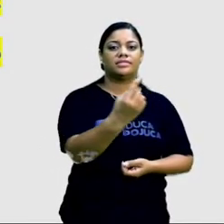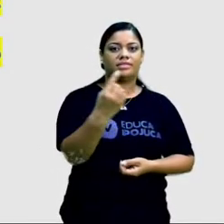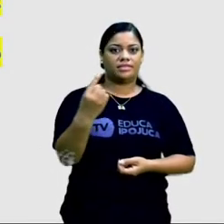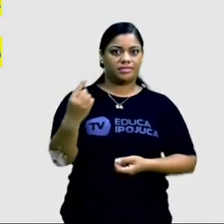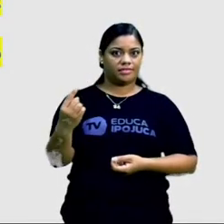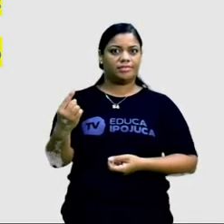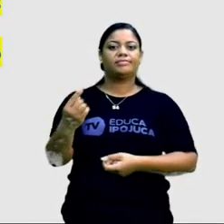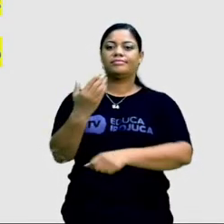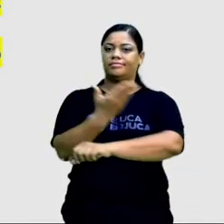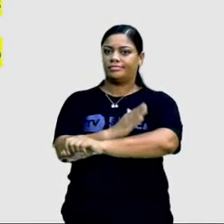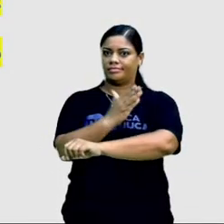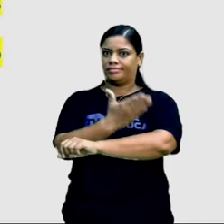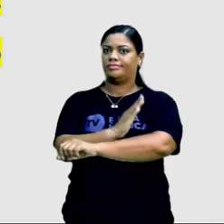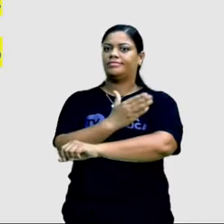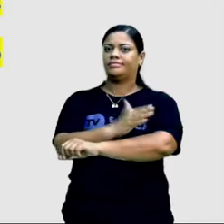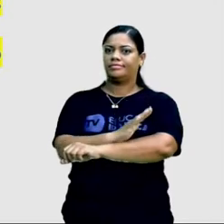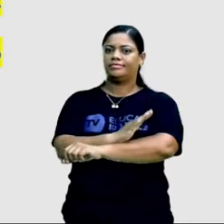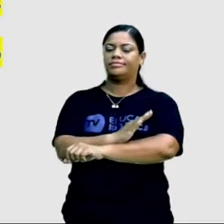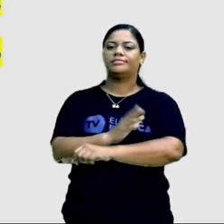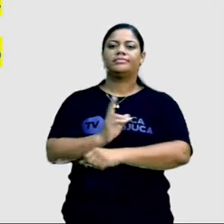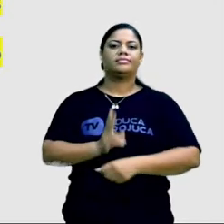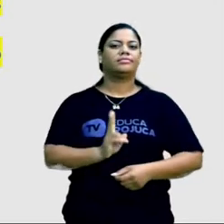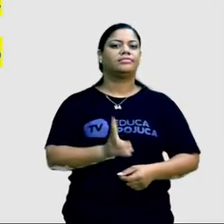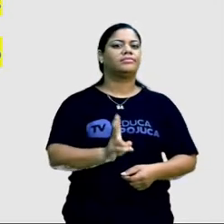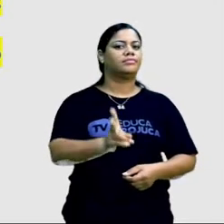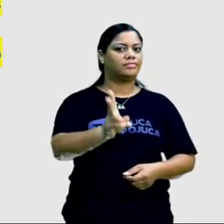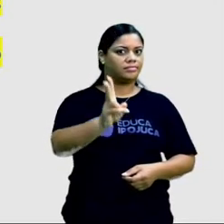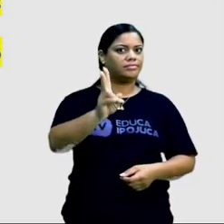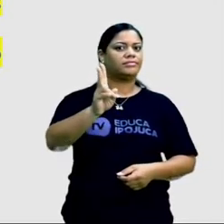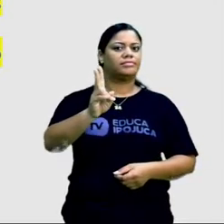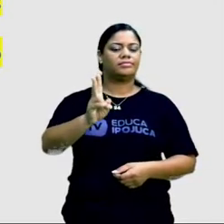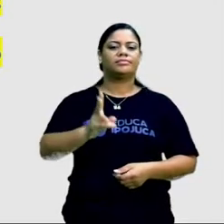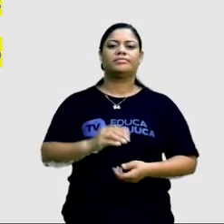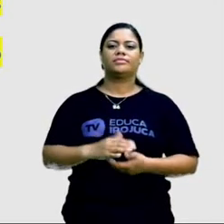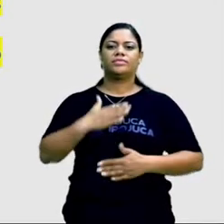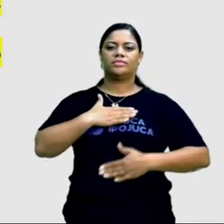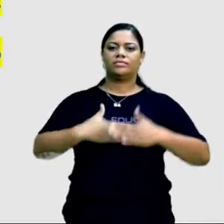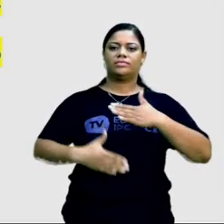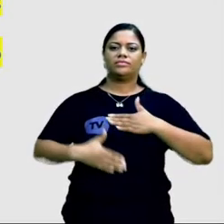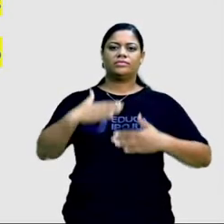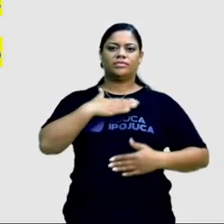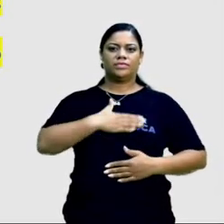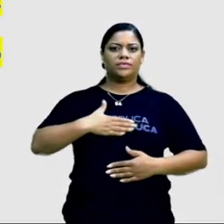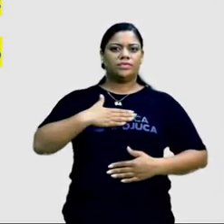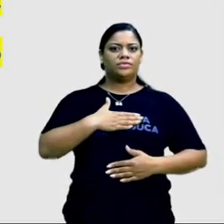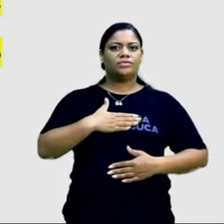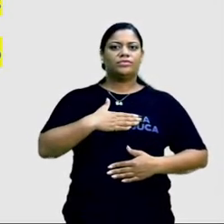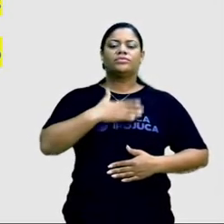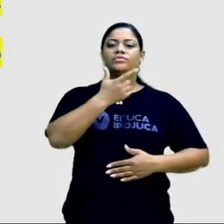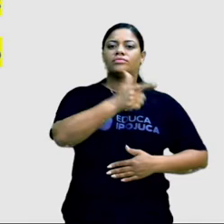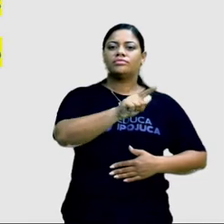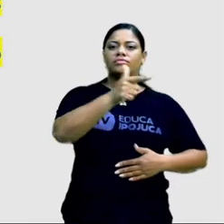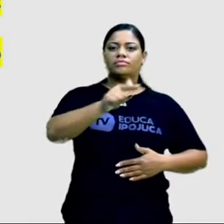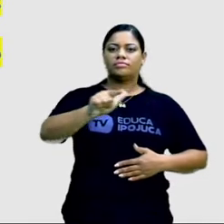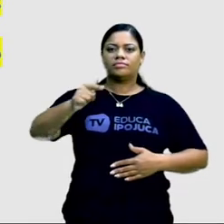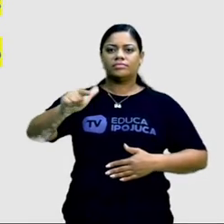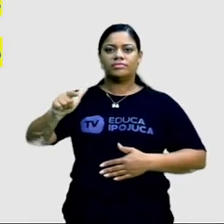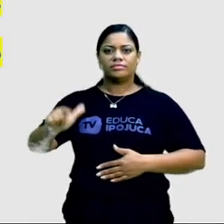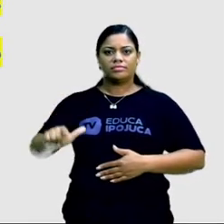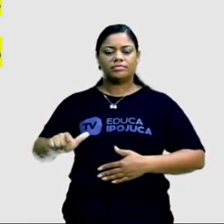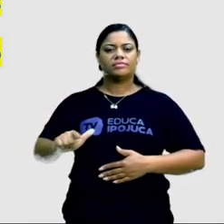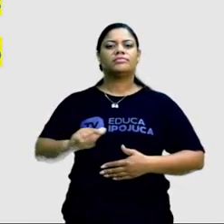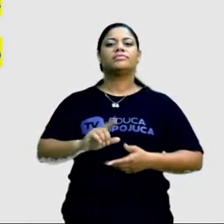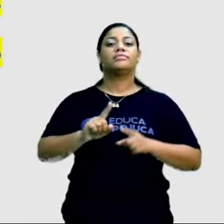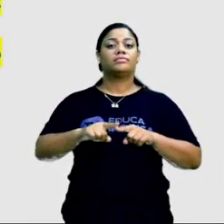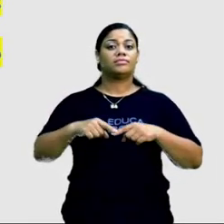um exercício. Deve-se tentar sempre. O corpo gosta da repetição e se acostuma, mas